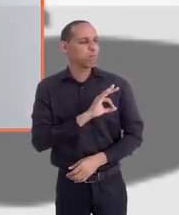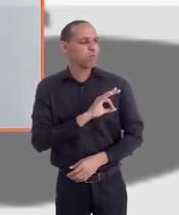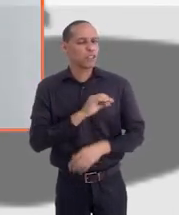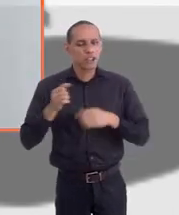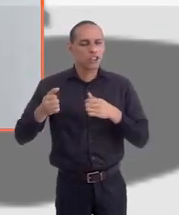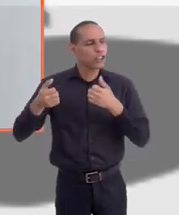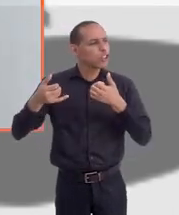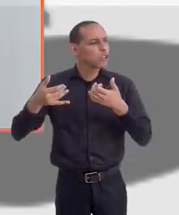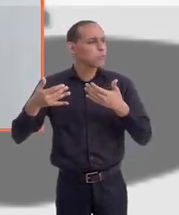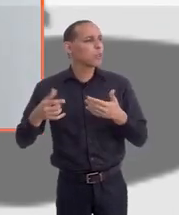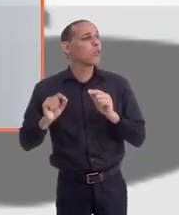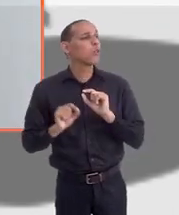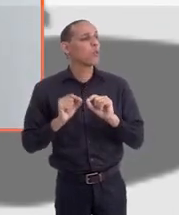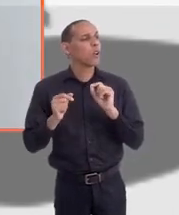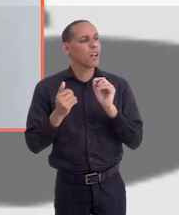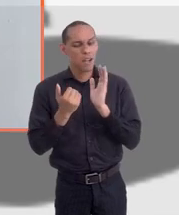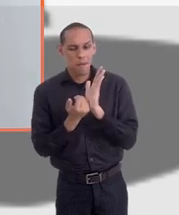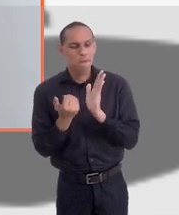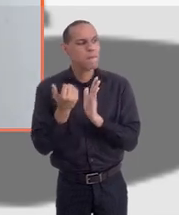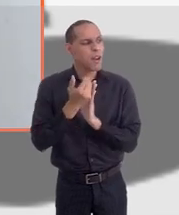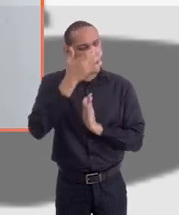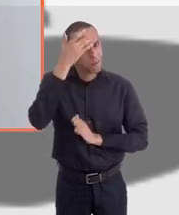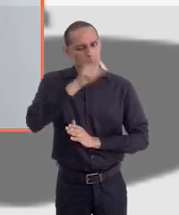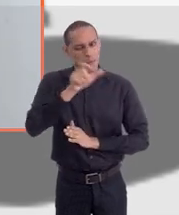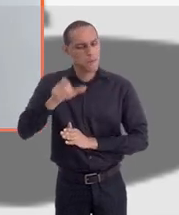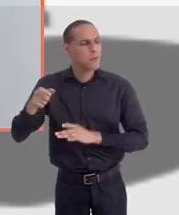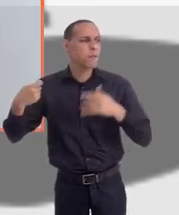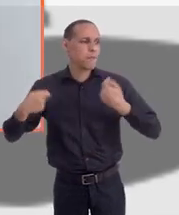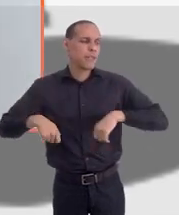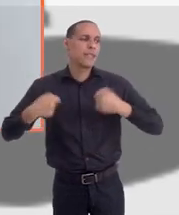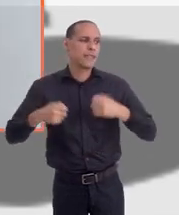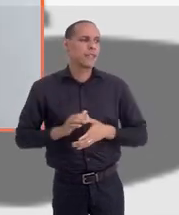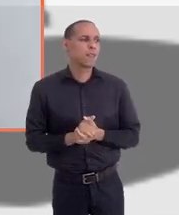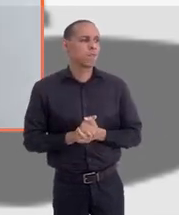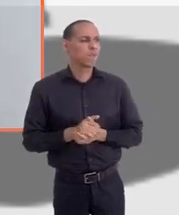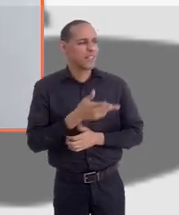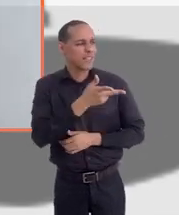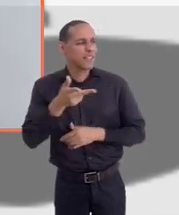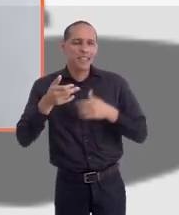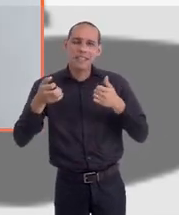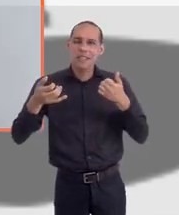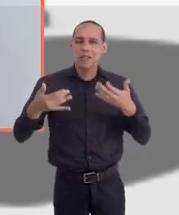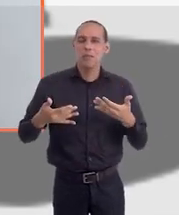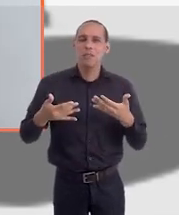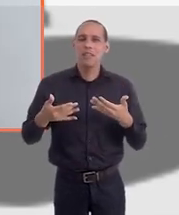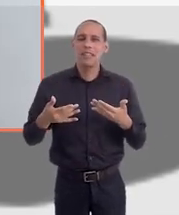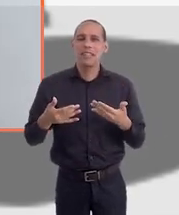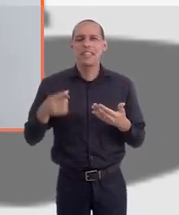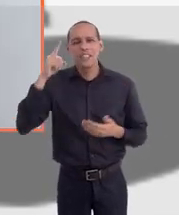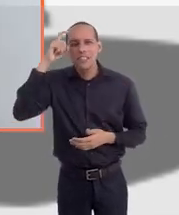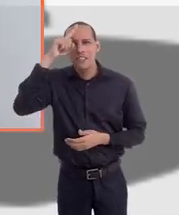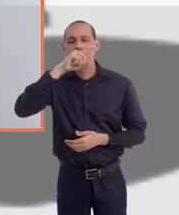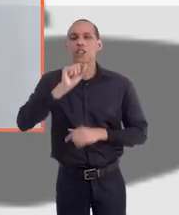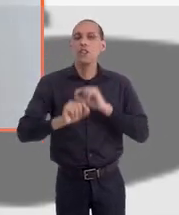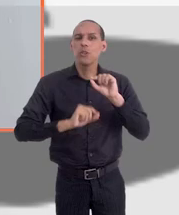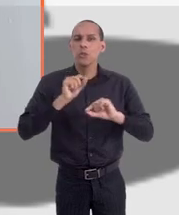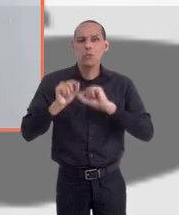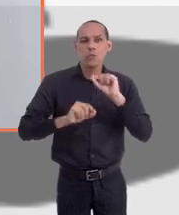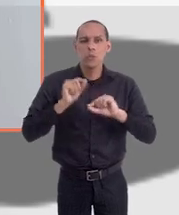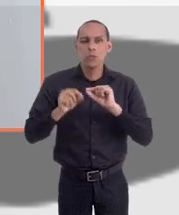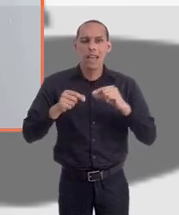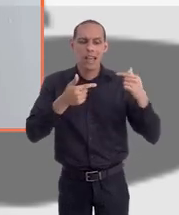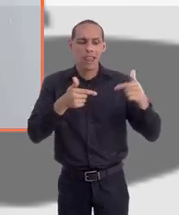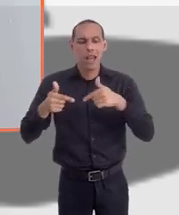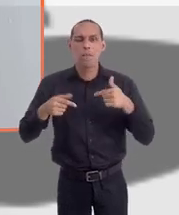fala da necessidade de aumentar o efetivo. Eles próprios falam da dificuldade que eles têm no dia a